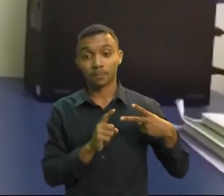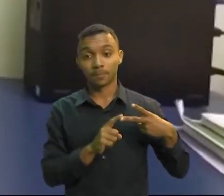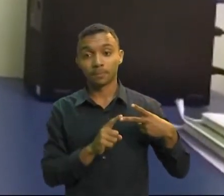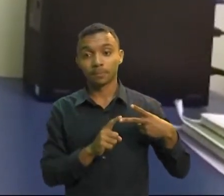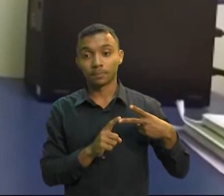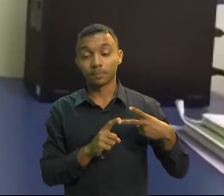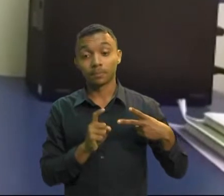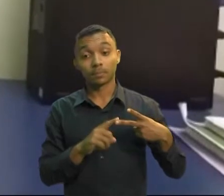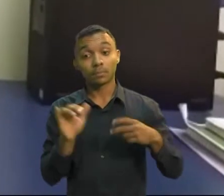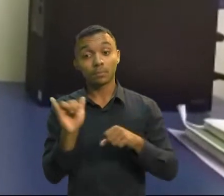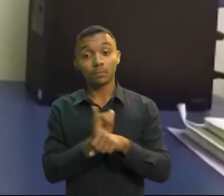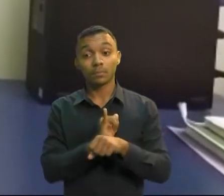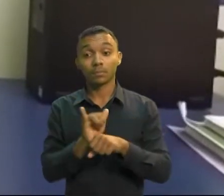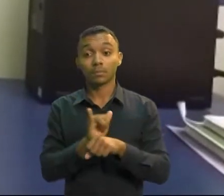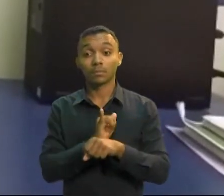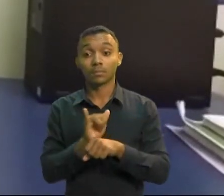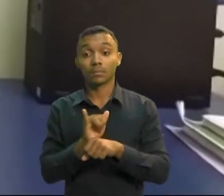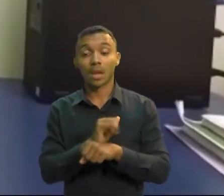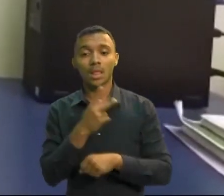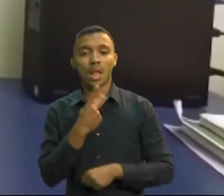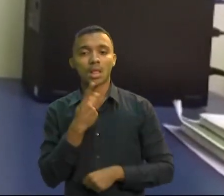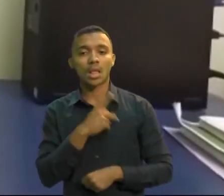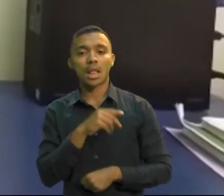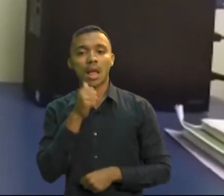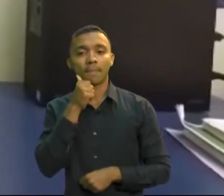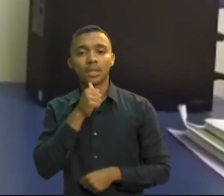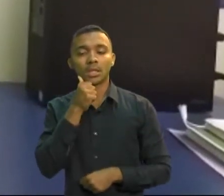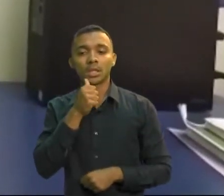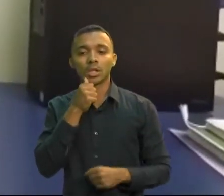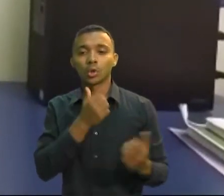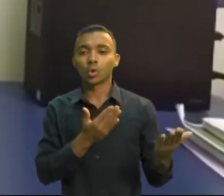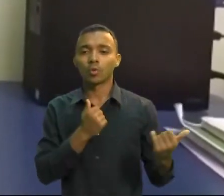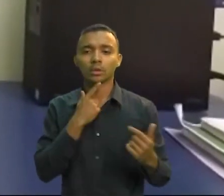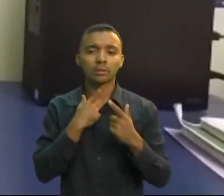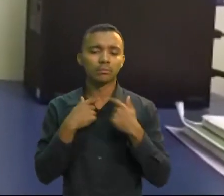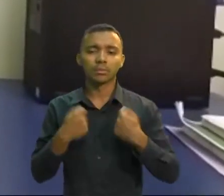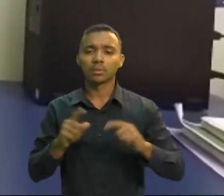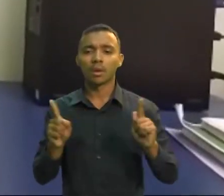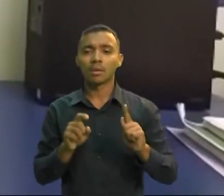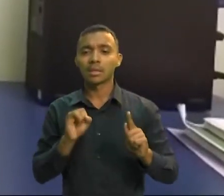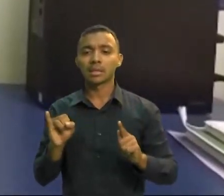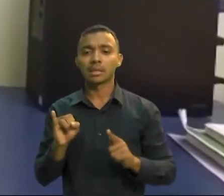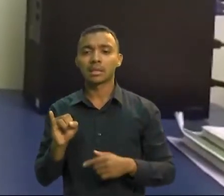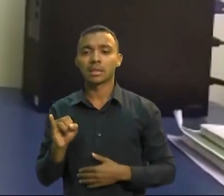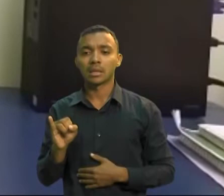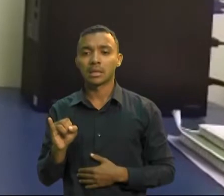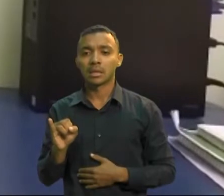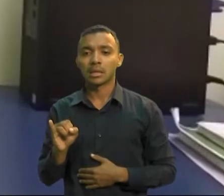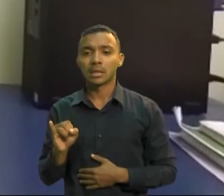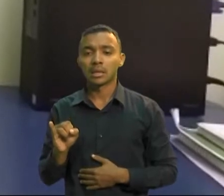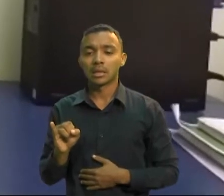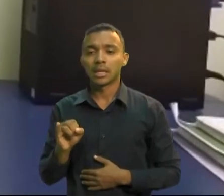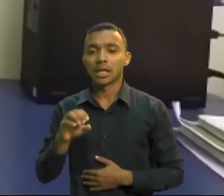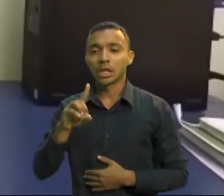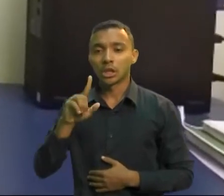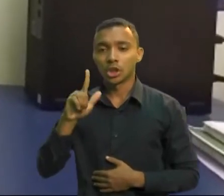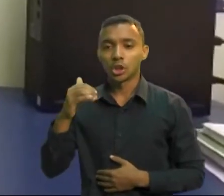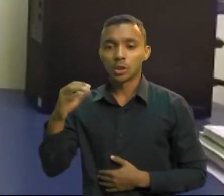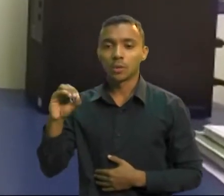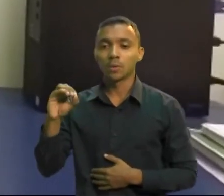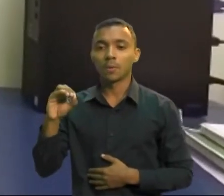que não dependem da vontade da adolescente. Uma vez inserido um dia o dispositivo intrauterino ou implante subdérmico,